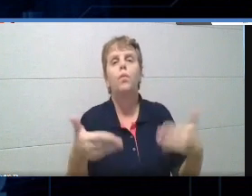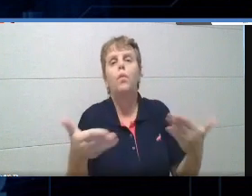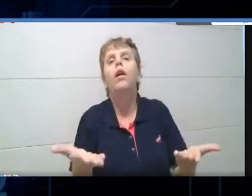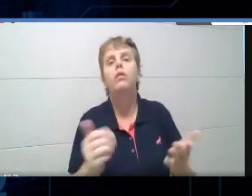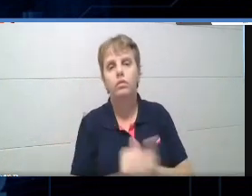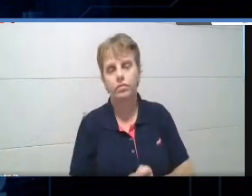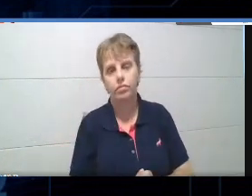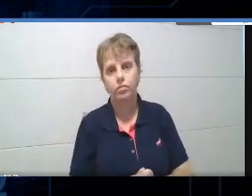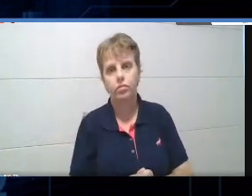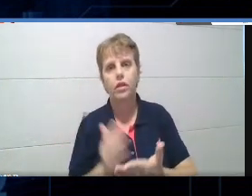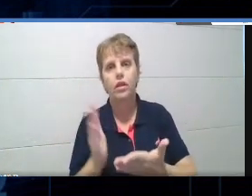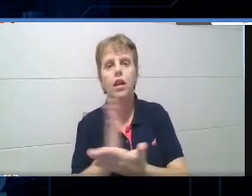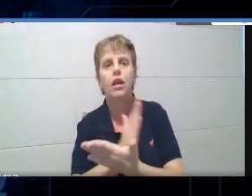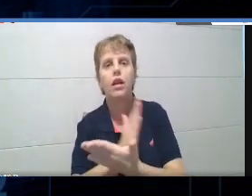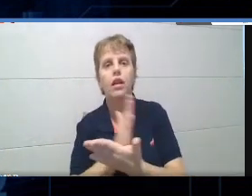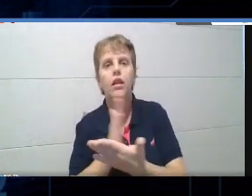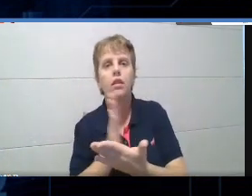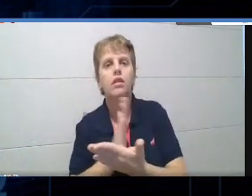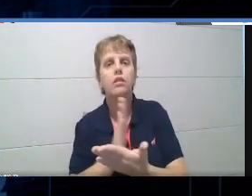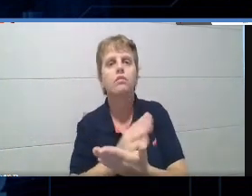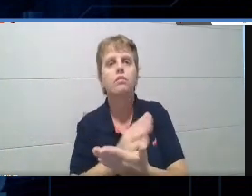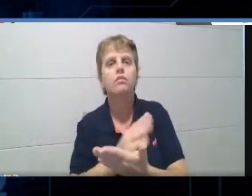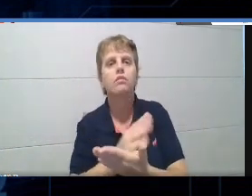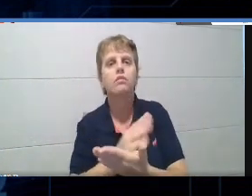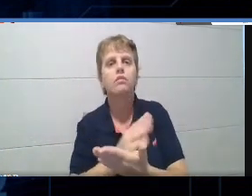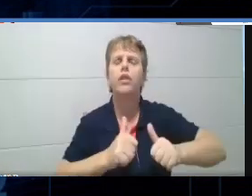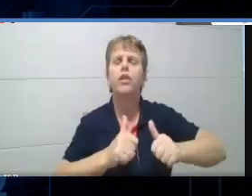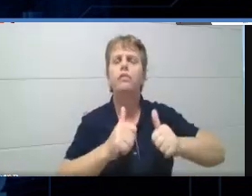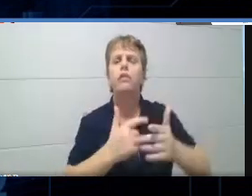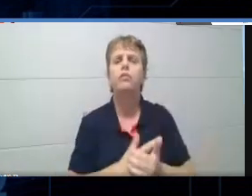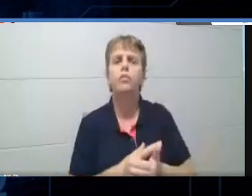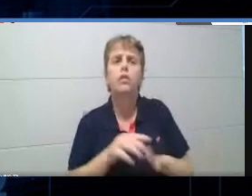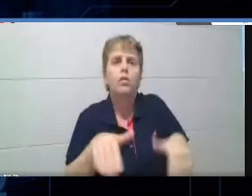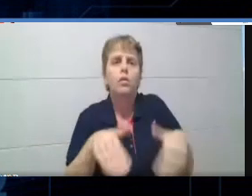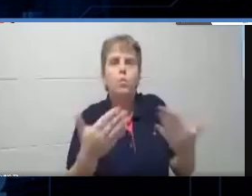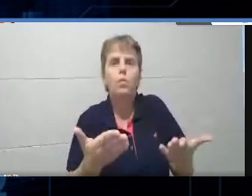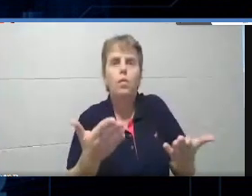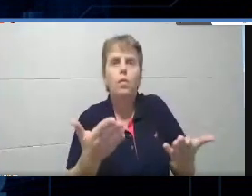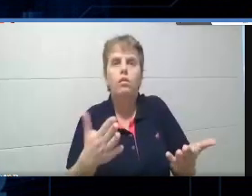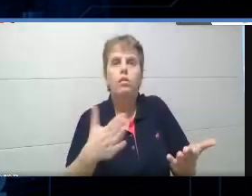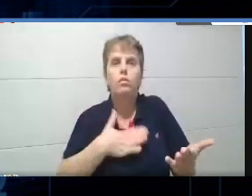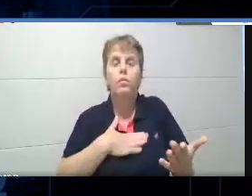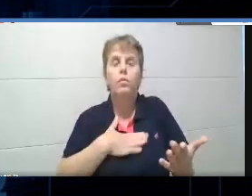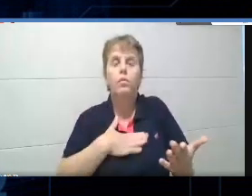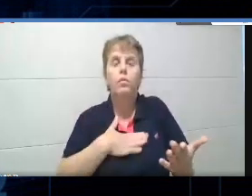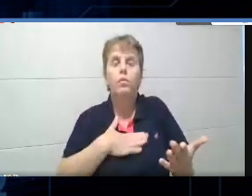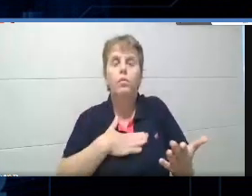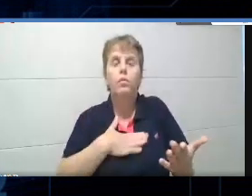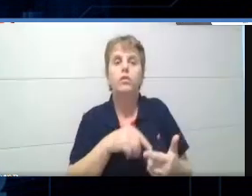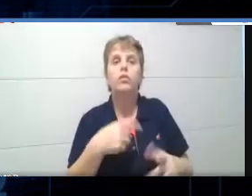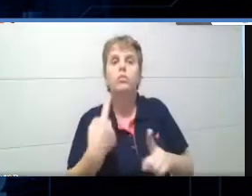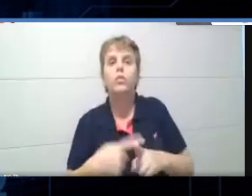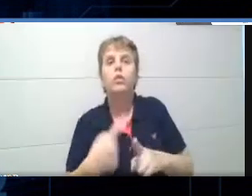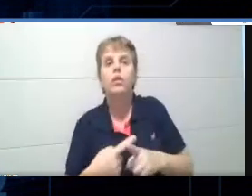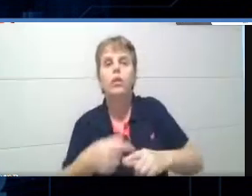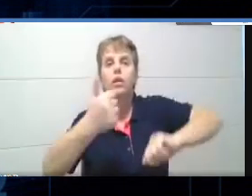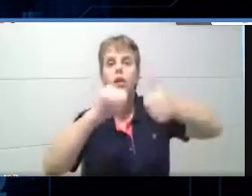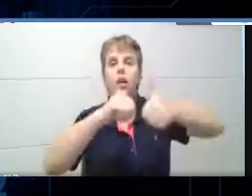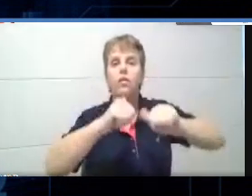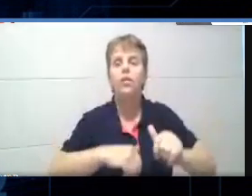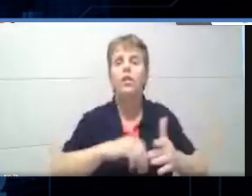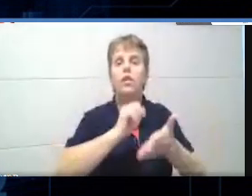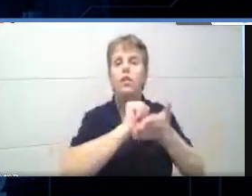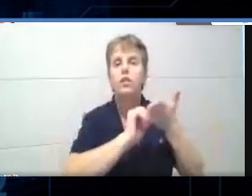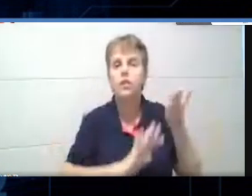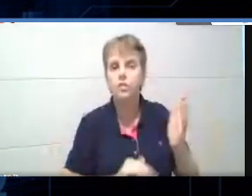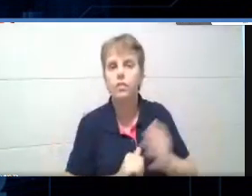quais são os nossos objetivos? O que que você quer de um objetivo ser alcançado? Por que que você está avaliando aquela atividade? Porque você tem cinco capítulos do